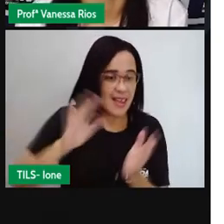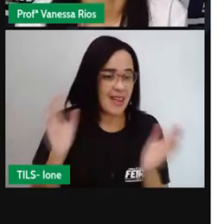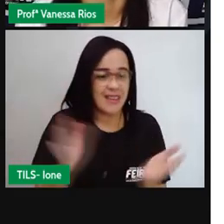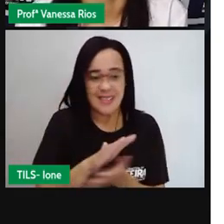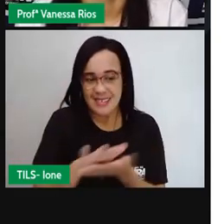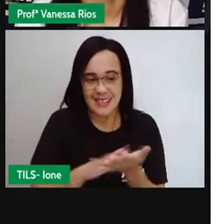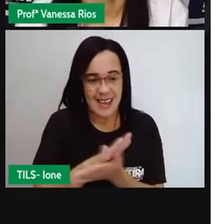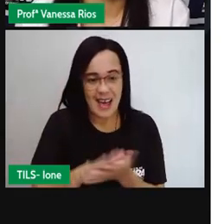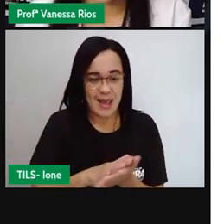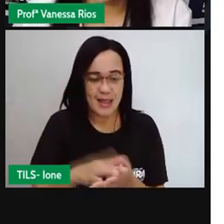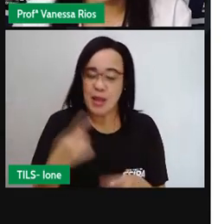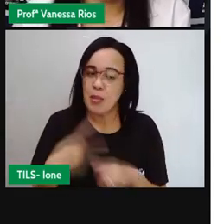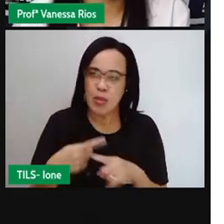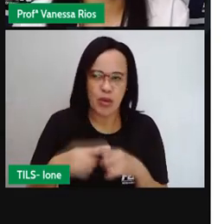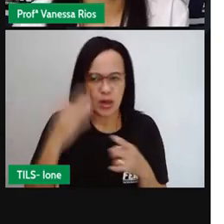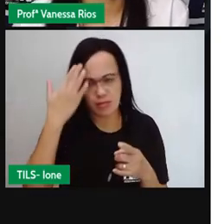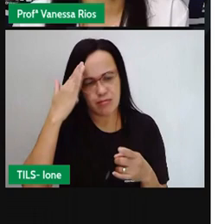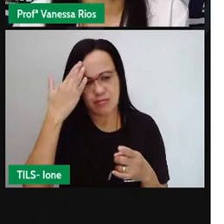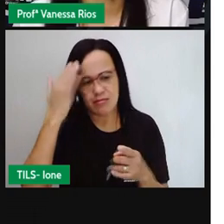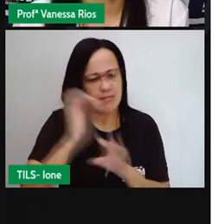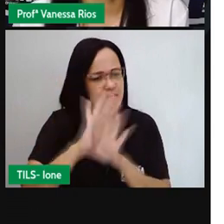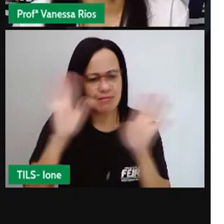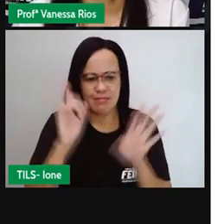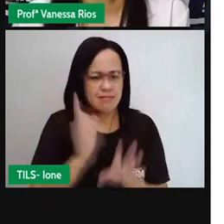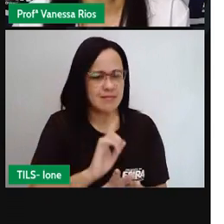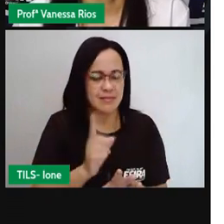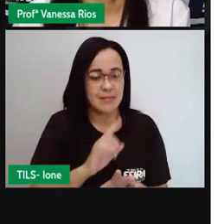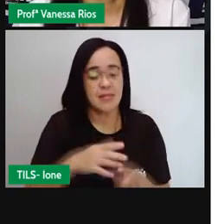quarto de volta. E aí, a Pró vai explicar